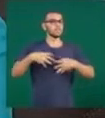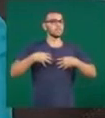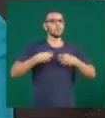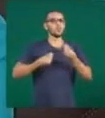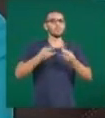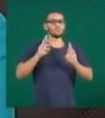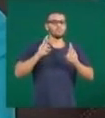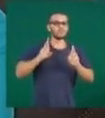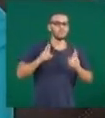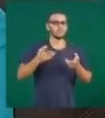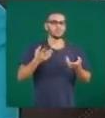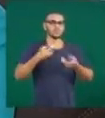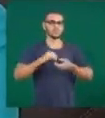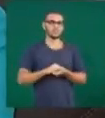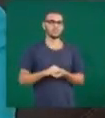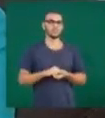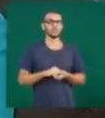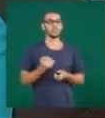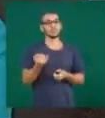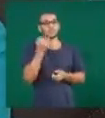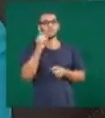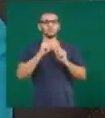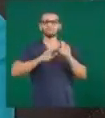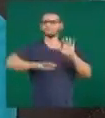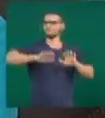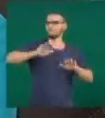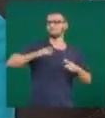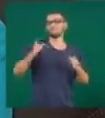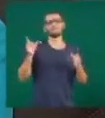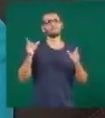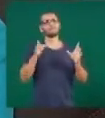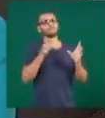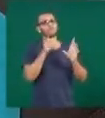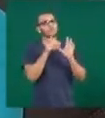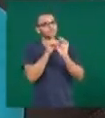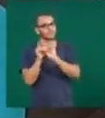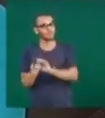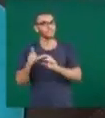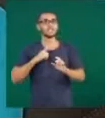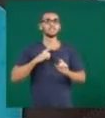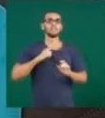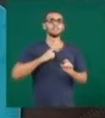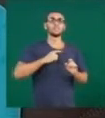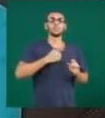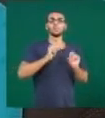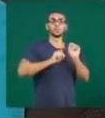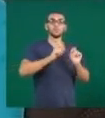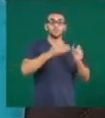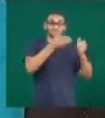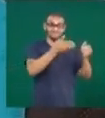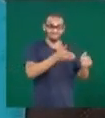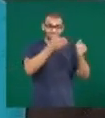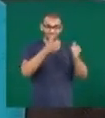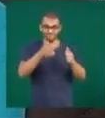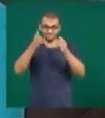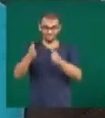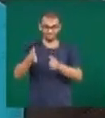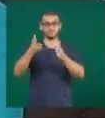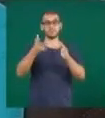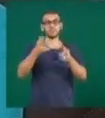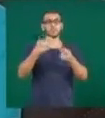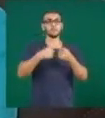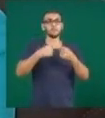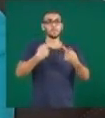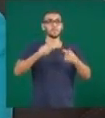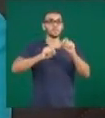importante que em qualquer contexto exista rotina. O que vai acontecer é que a gente vai se flexibilizar um pouco